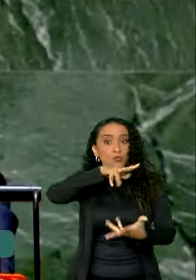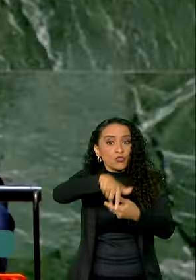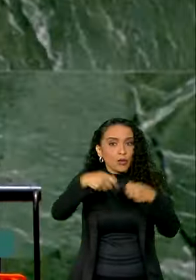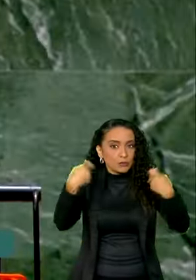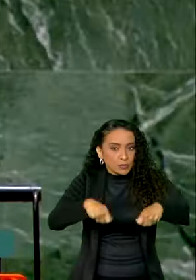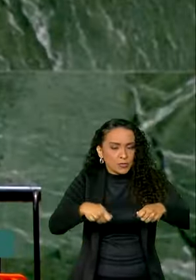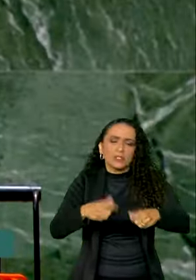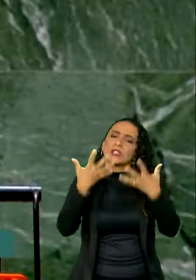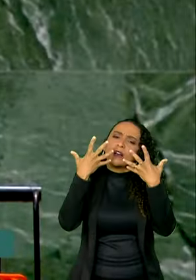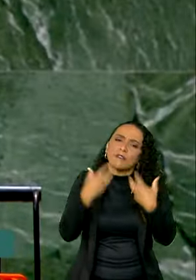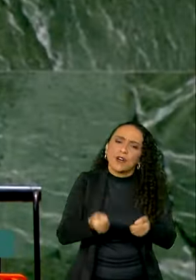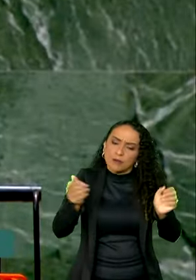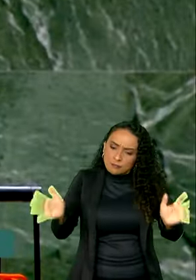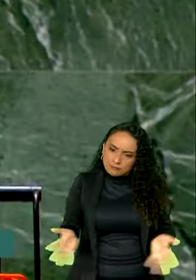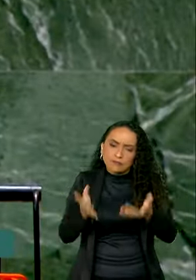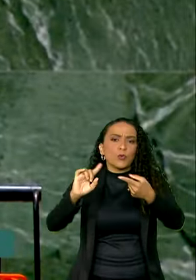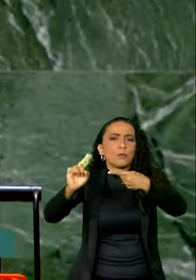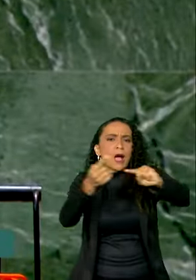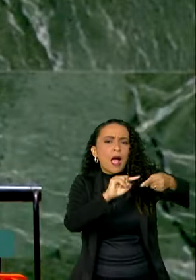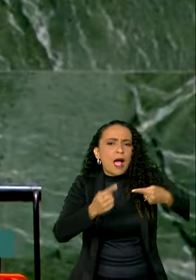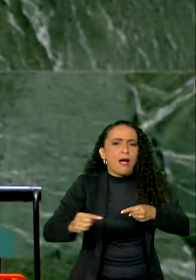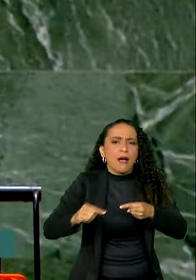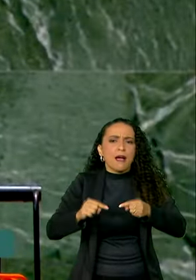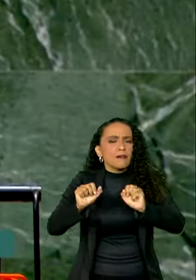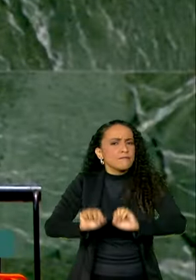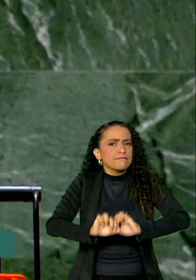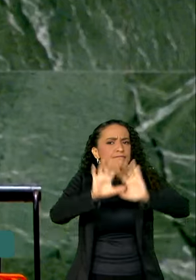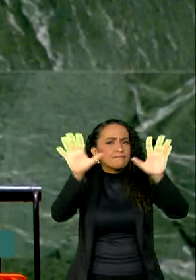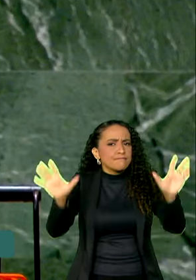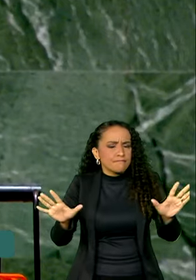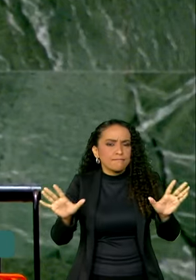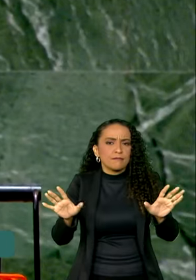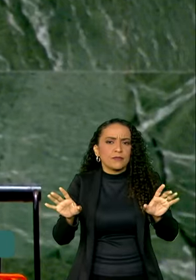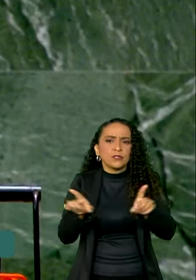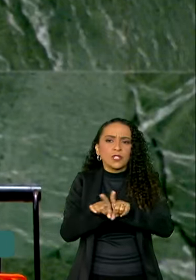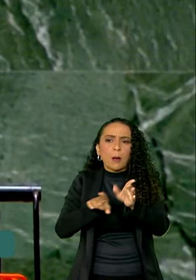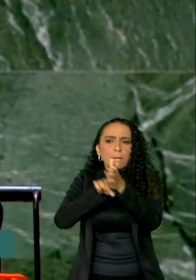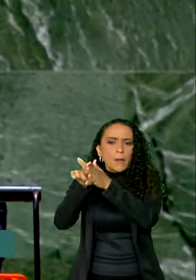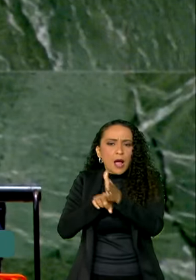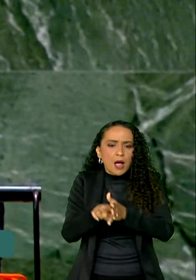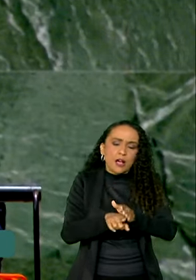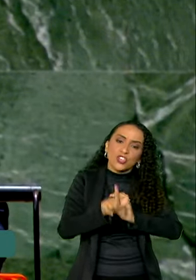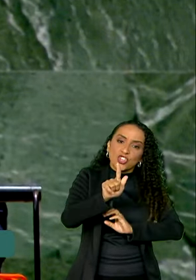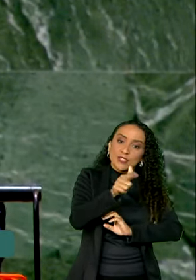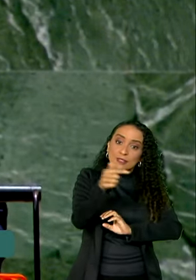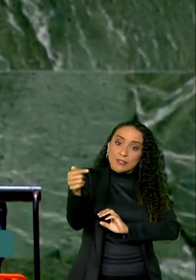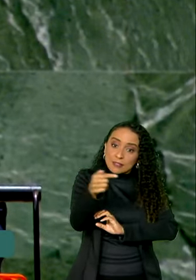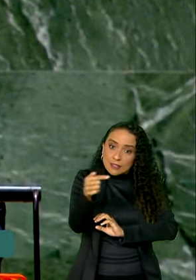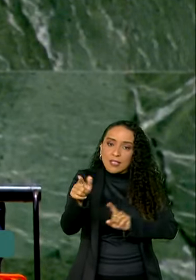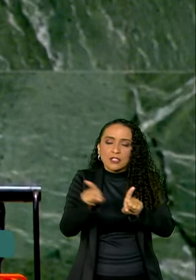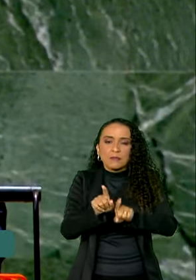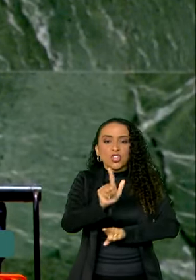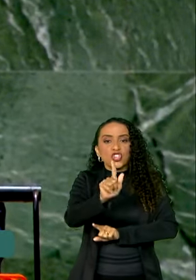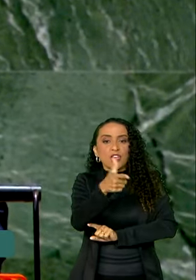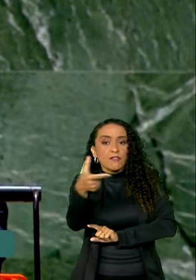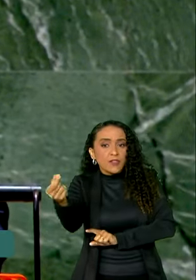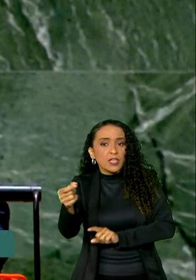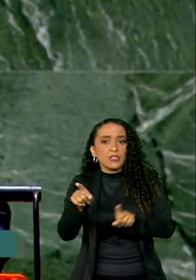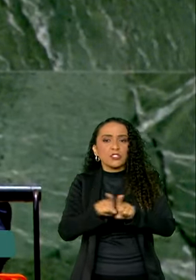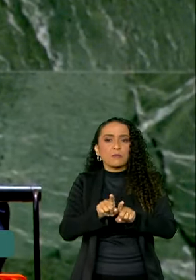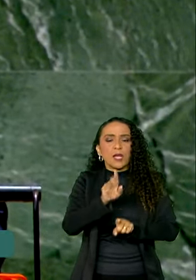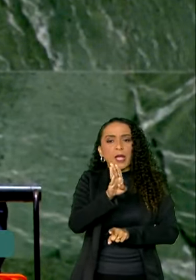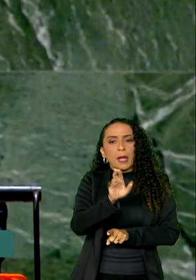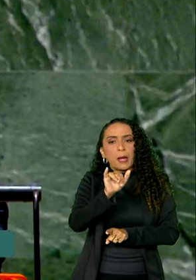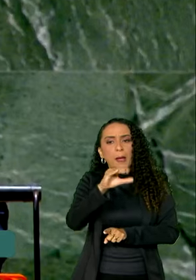Vamos promover essa discussão de forma transparente, em consulta no G77, no G20, nos